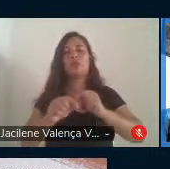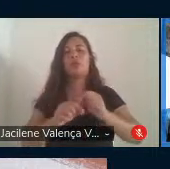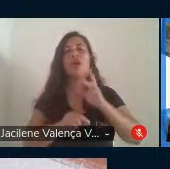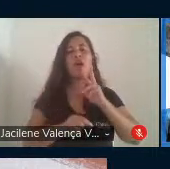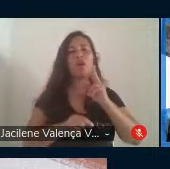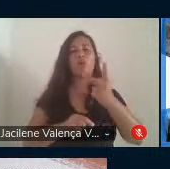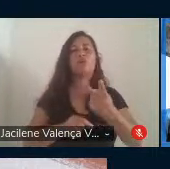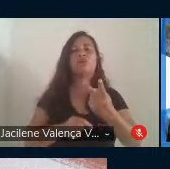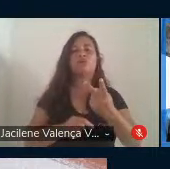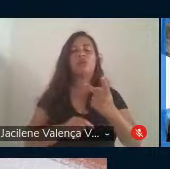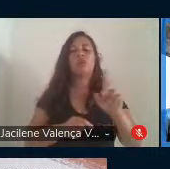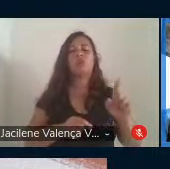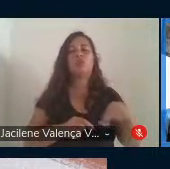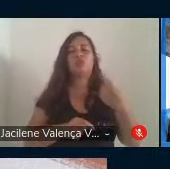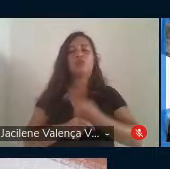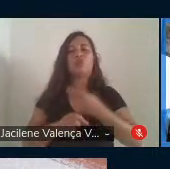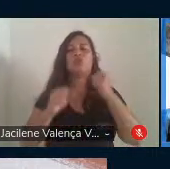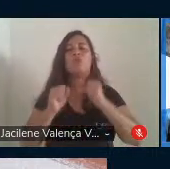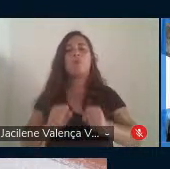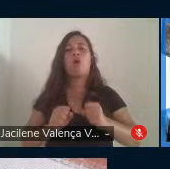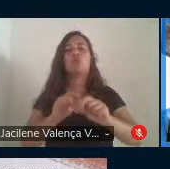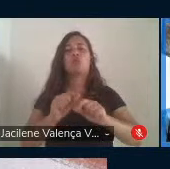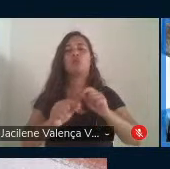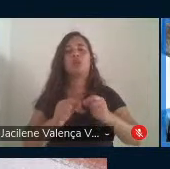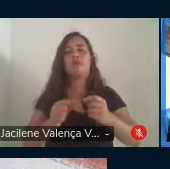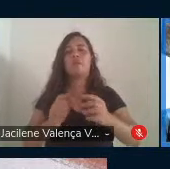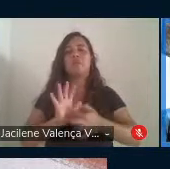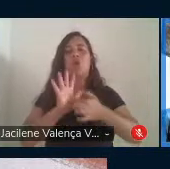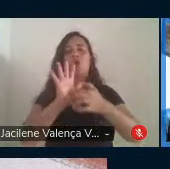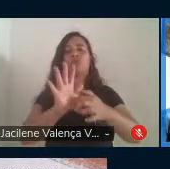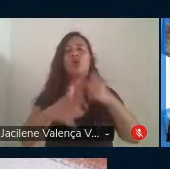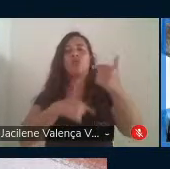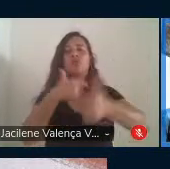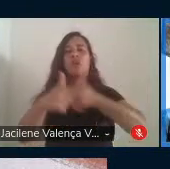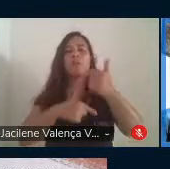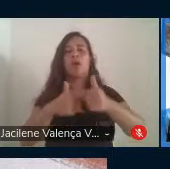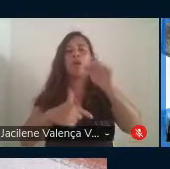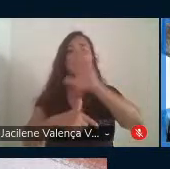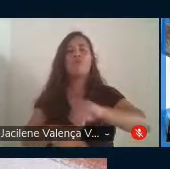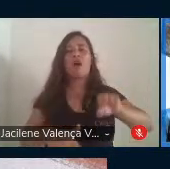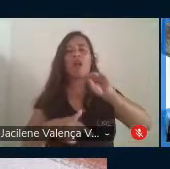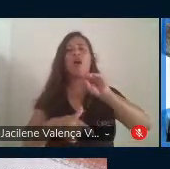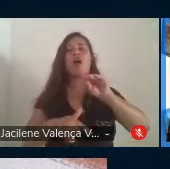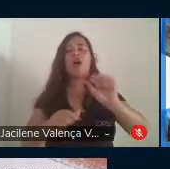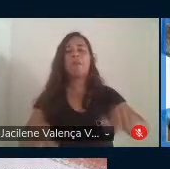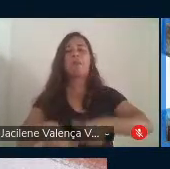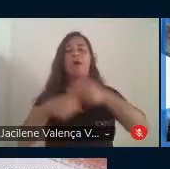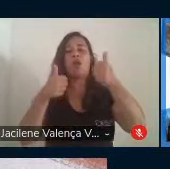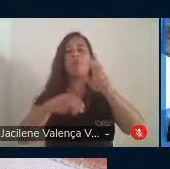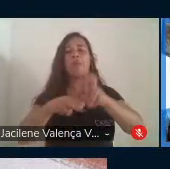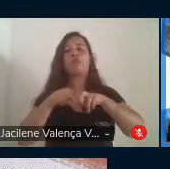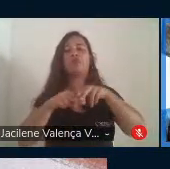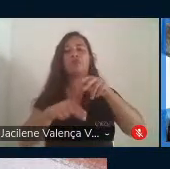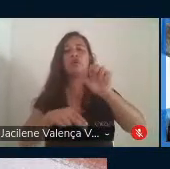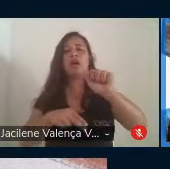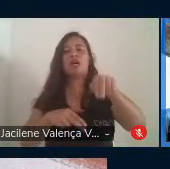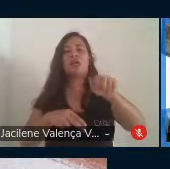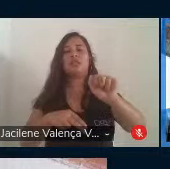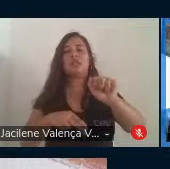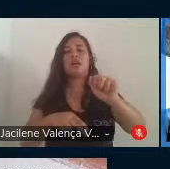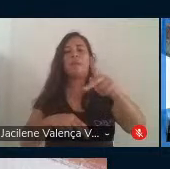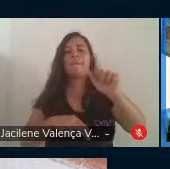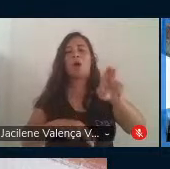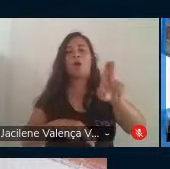dar do seu trabalho, da sua fala, o melhor. Por isso que a Ana Paula foi maravilhosa quando fez o